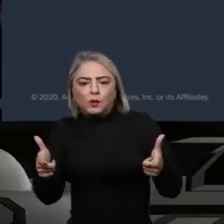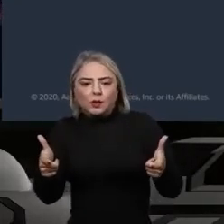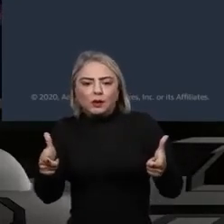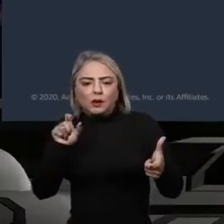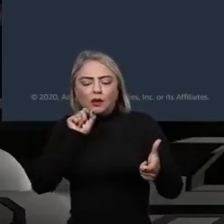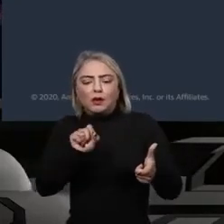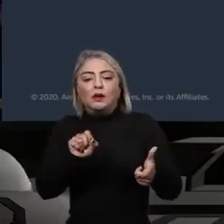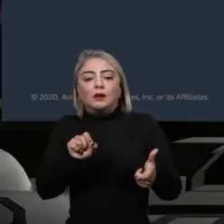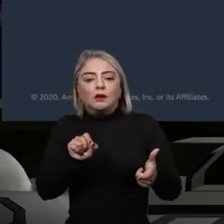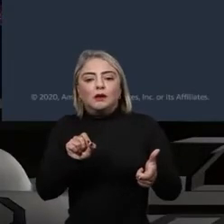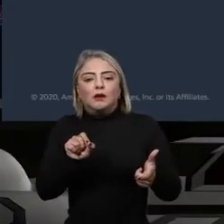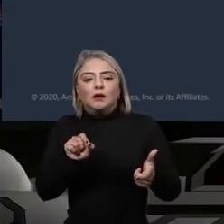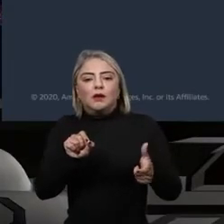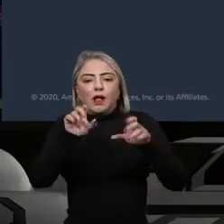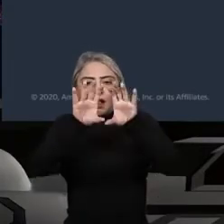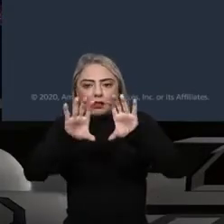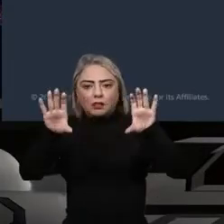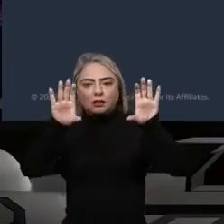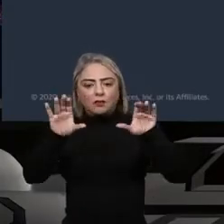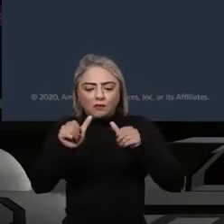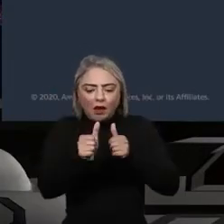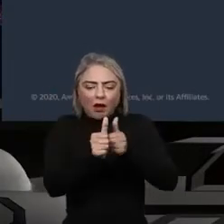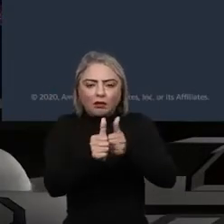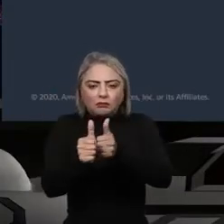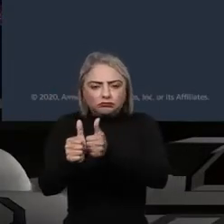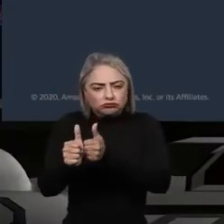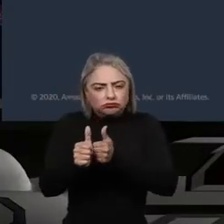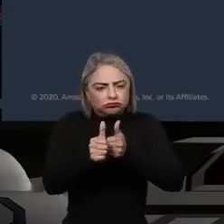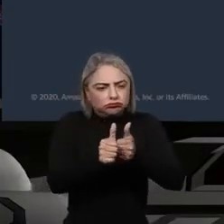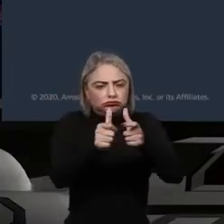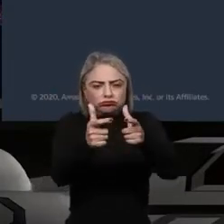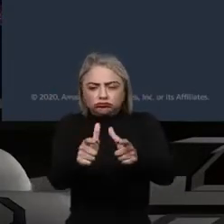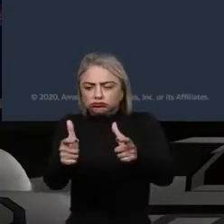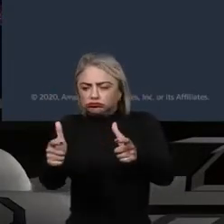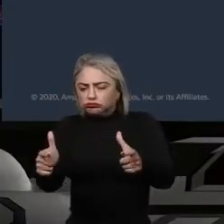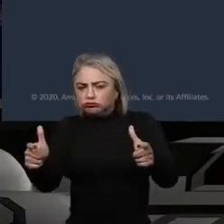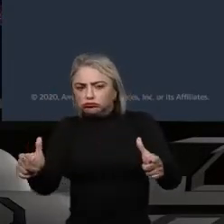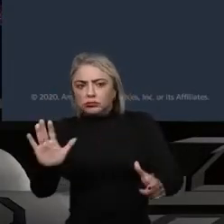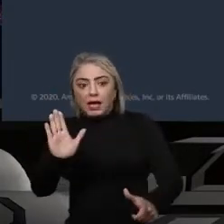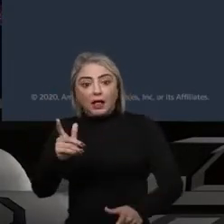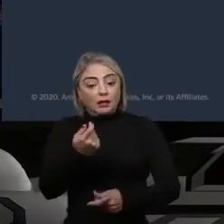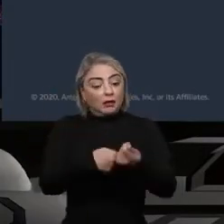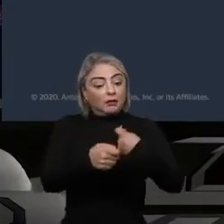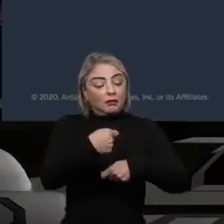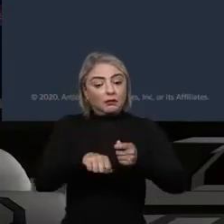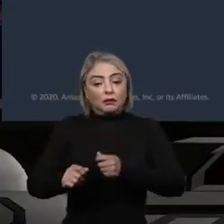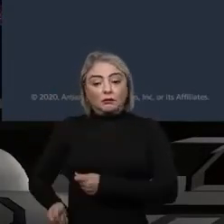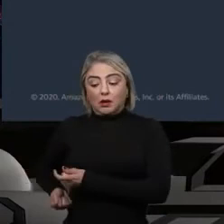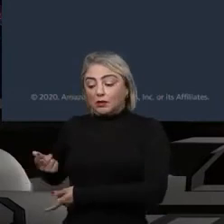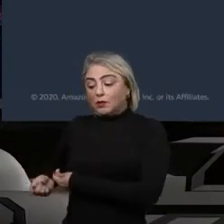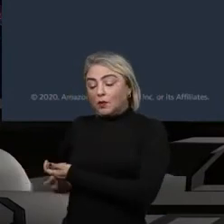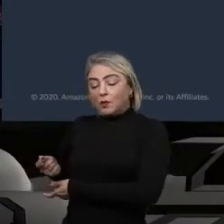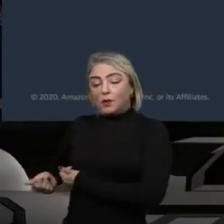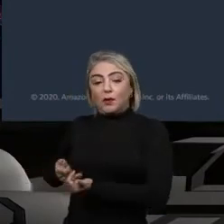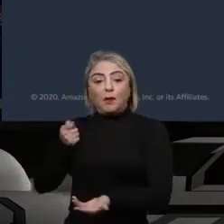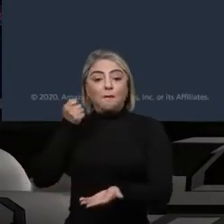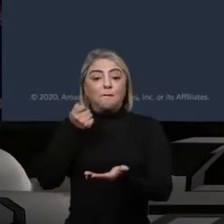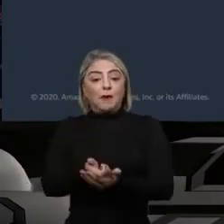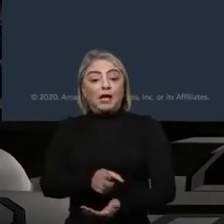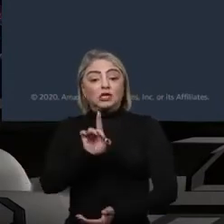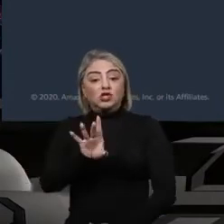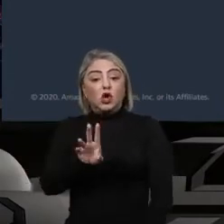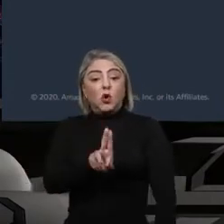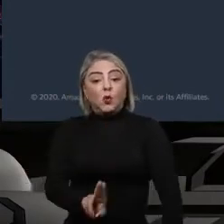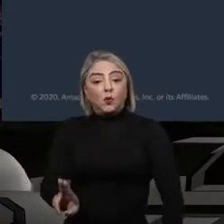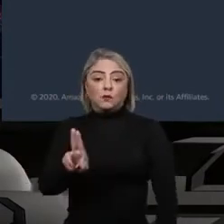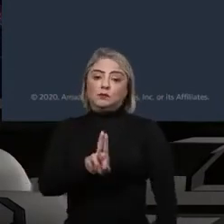a nuvem acompanhando esse crescimento. Ela gera economias de custo porque você paga somente por aquilo que